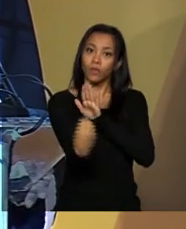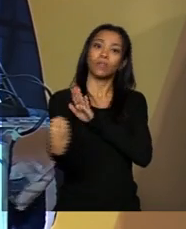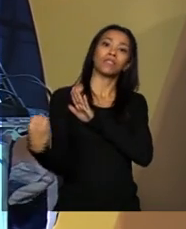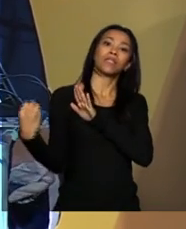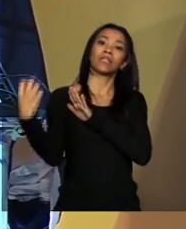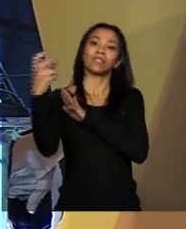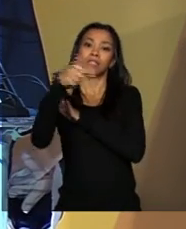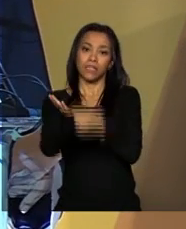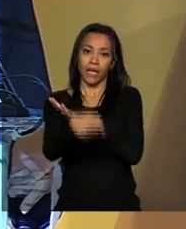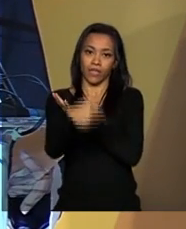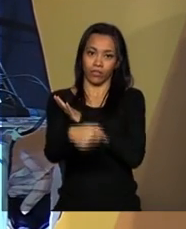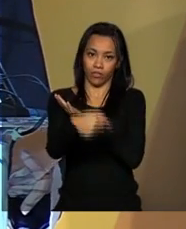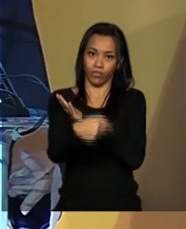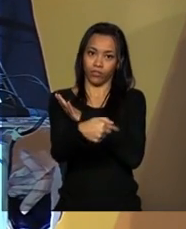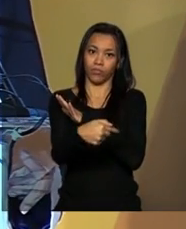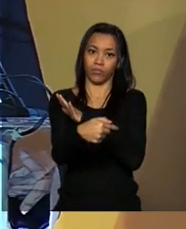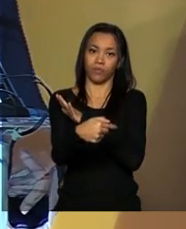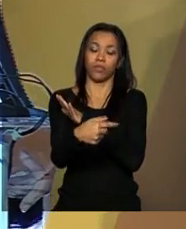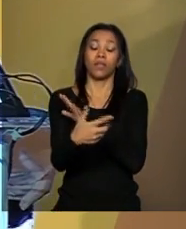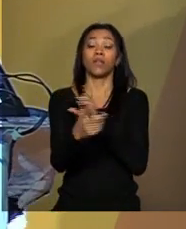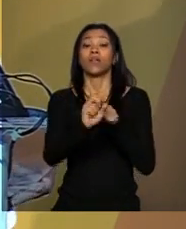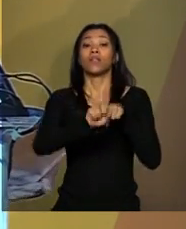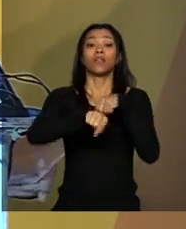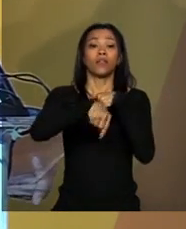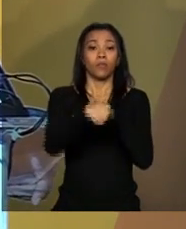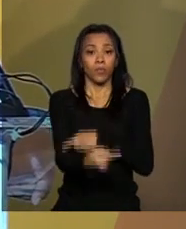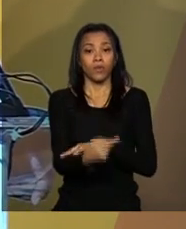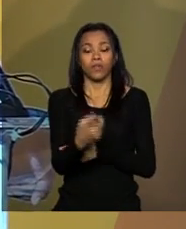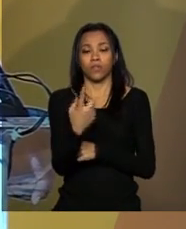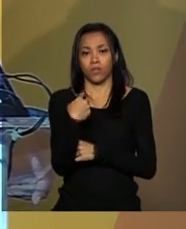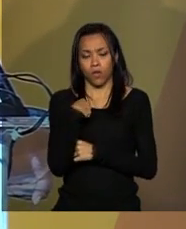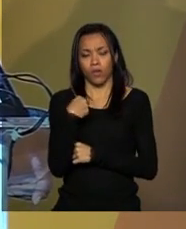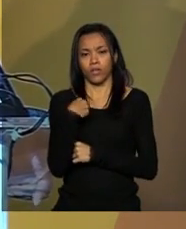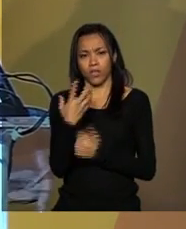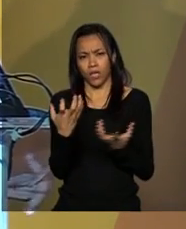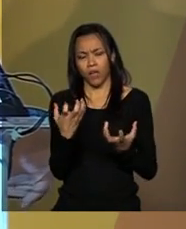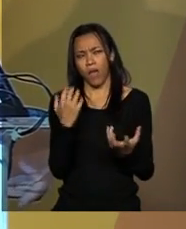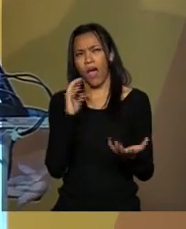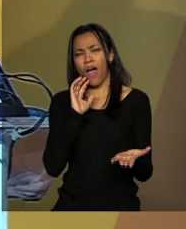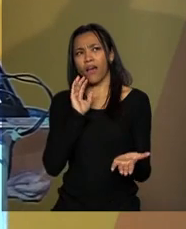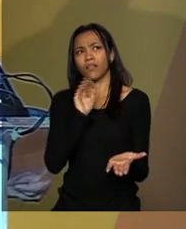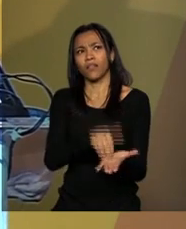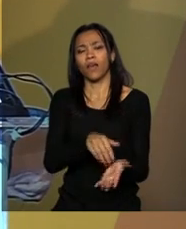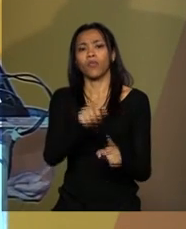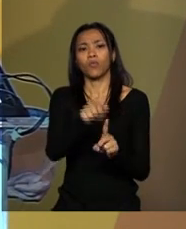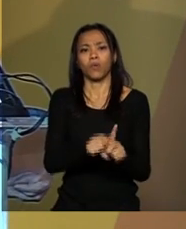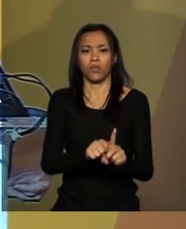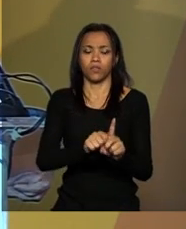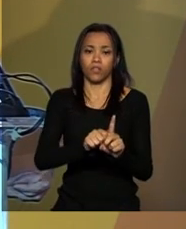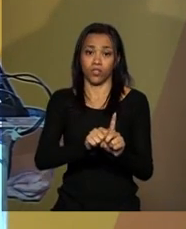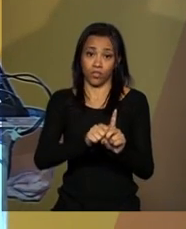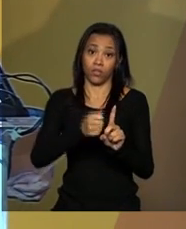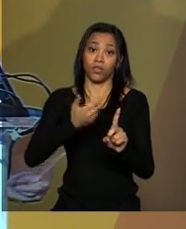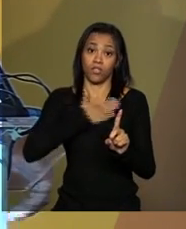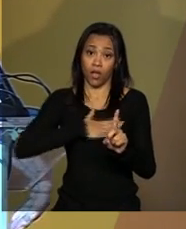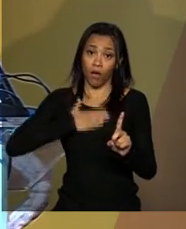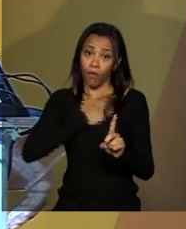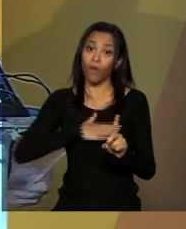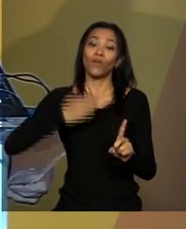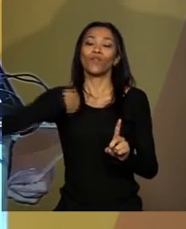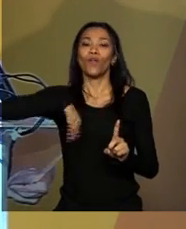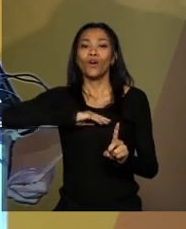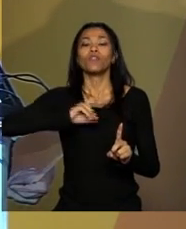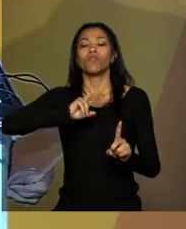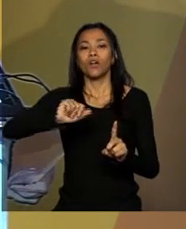rodada. E pretendemos também, ainda até agosto, anunciar o nosso plano de